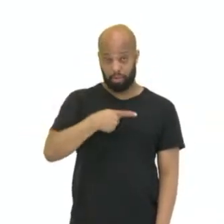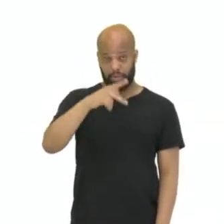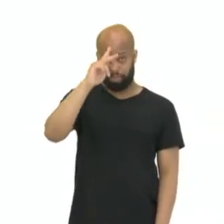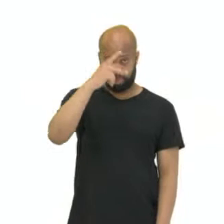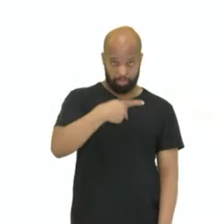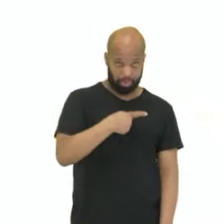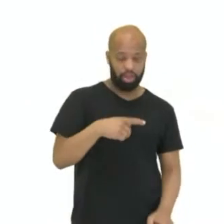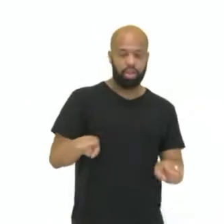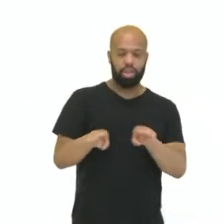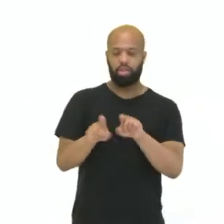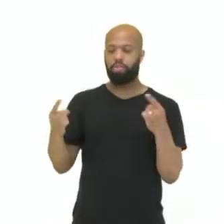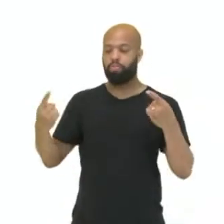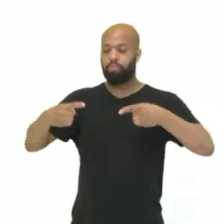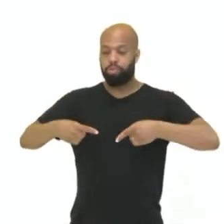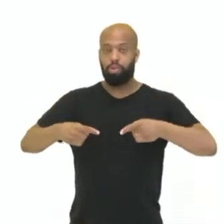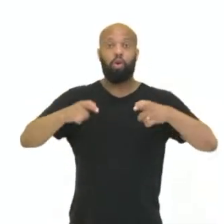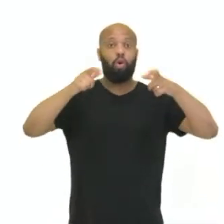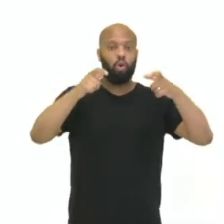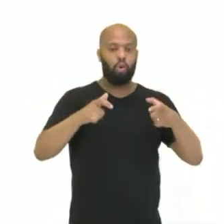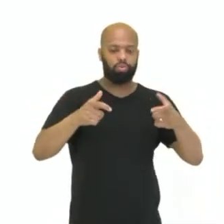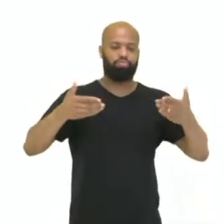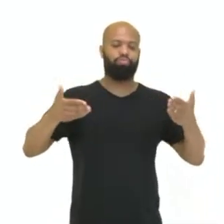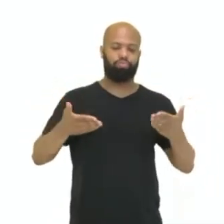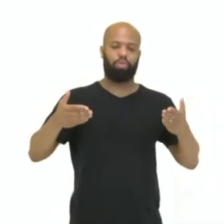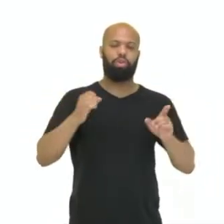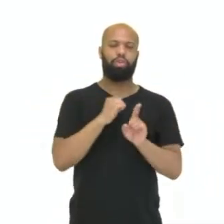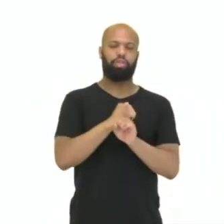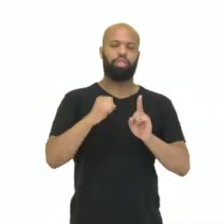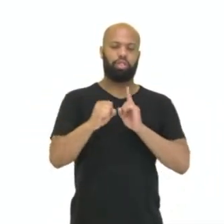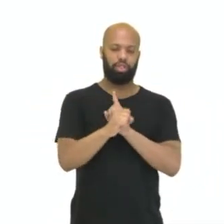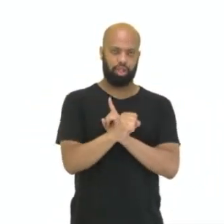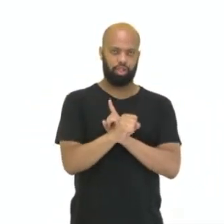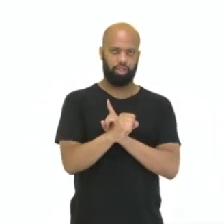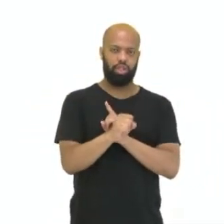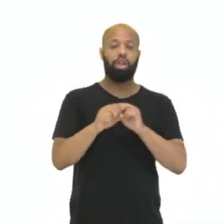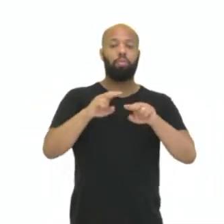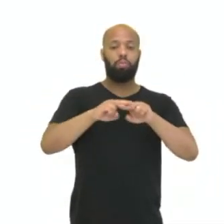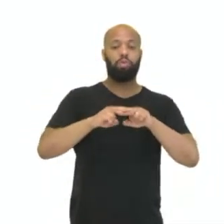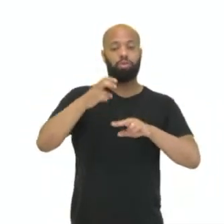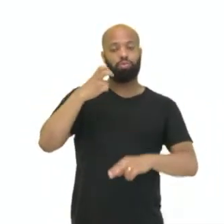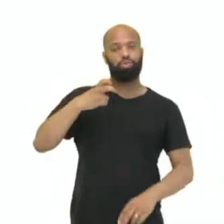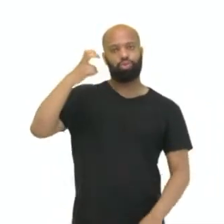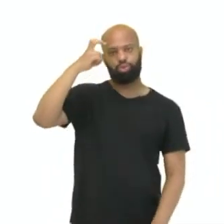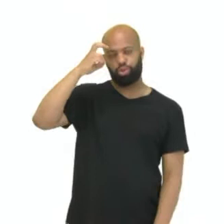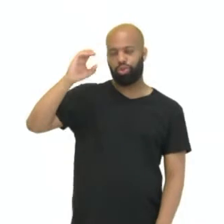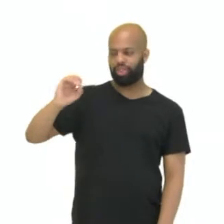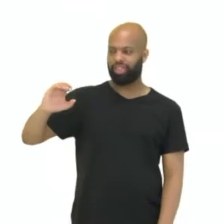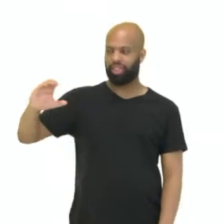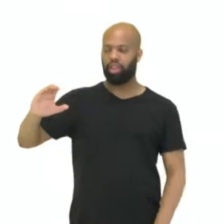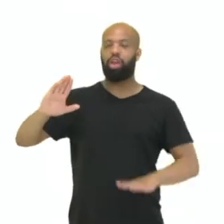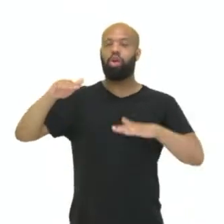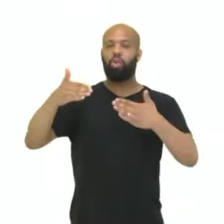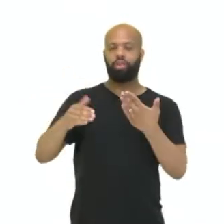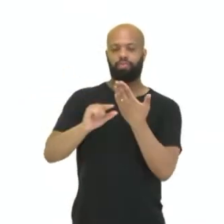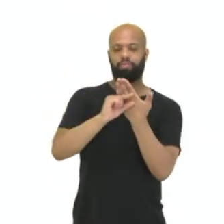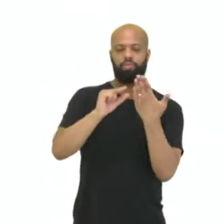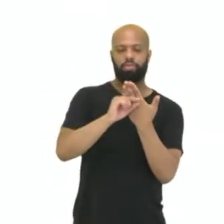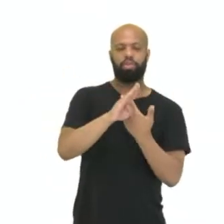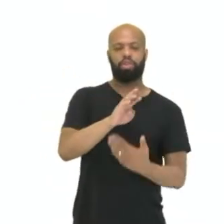exacerbada na sociedade moderna, mais especificamente pela cultura ocidental. O Broto, novamente, lá em